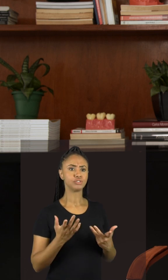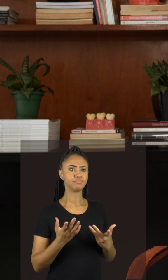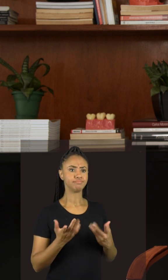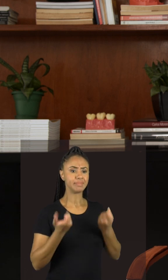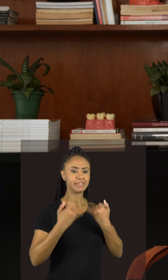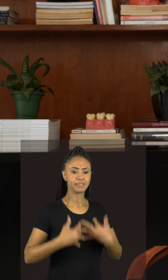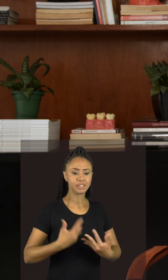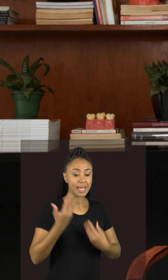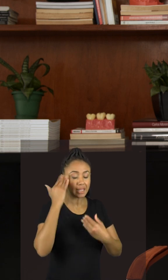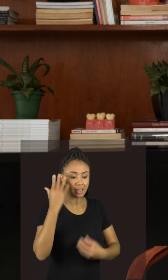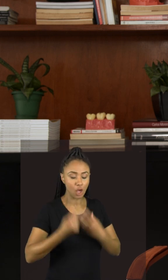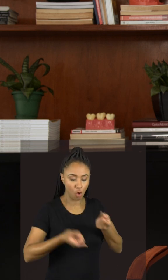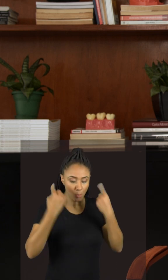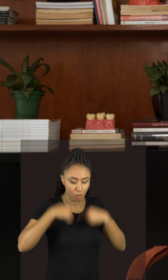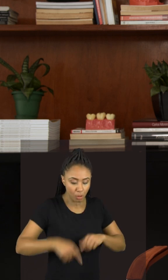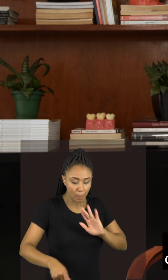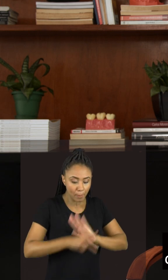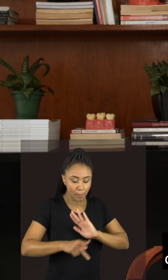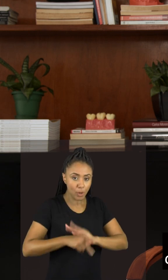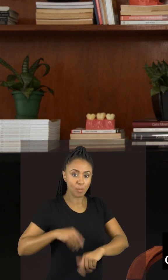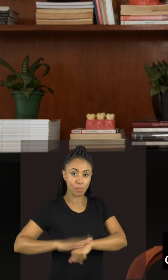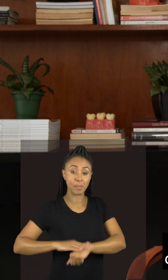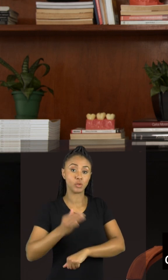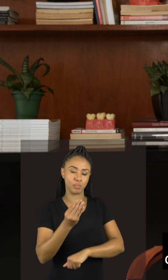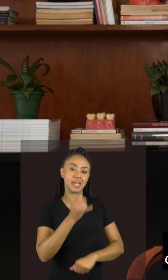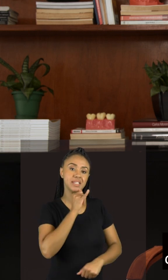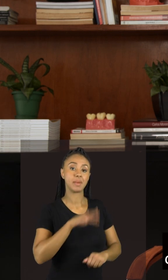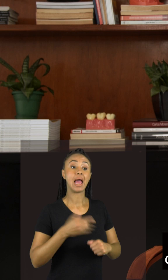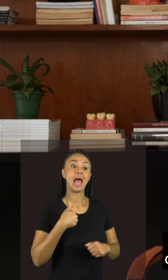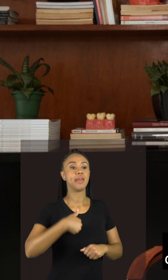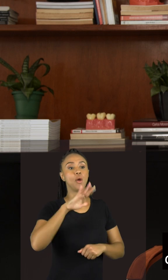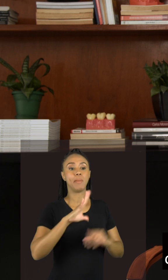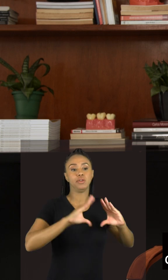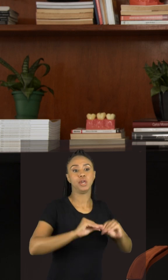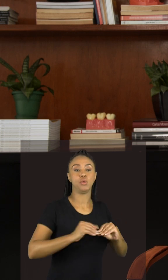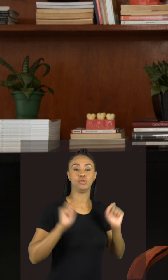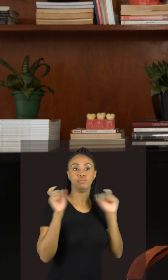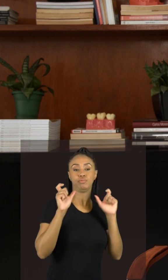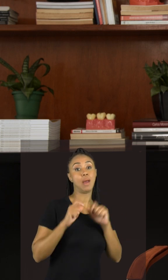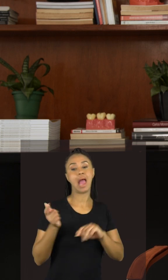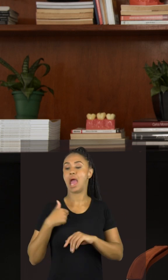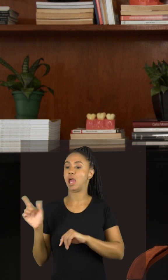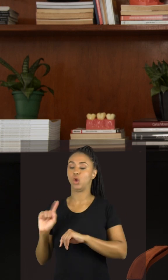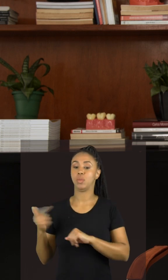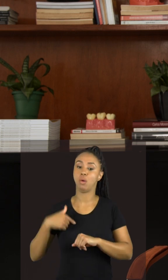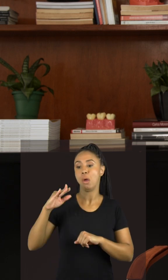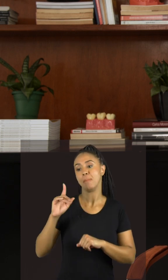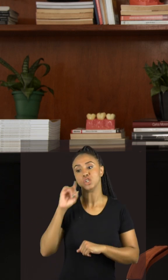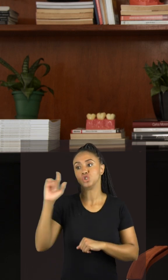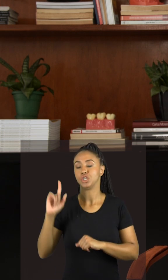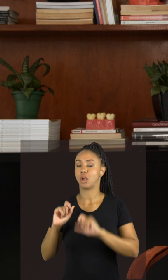como é o seu ciclo, o ritmo. Por exemplo, tem pessoas que falam assim, eu sou mais noturna. Tem pessoas que falam, ah, não, eu sou mais